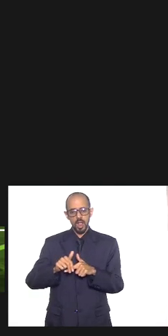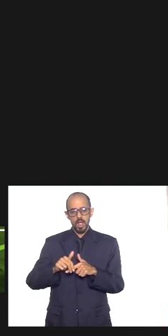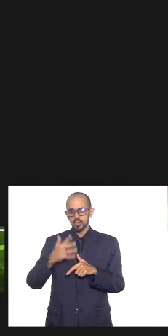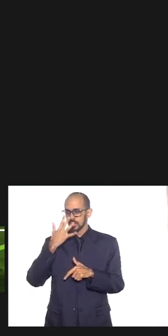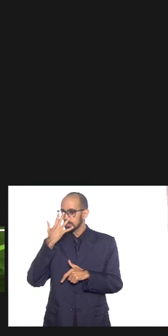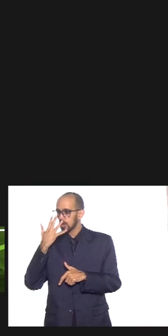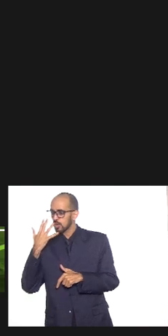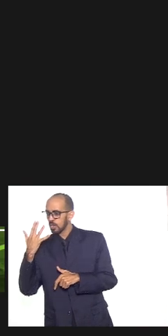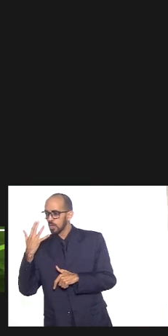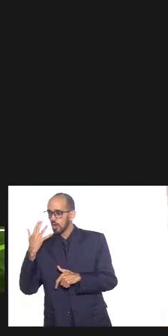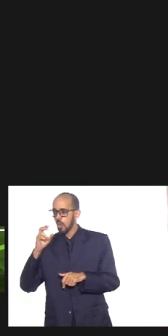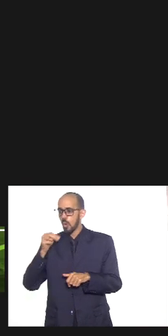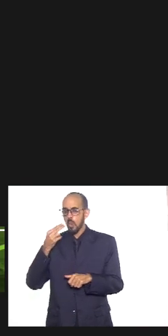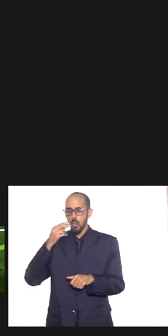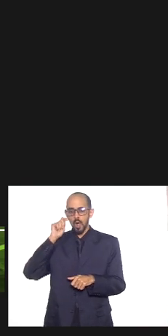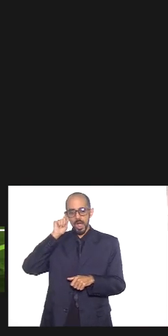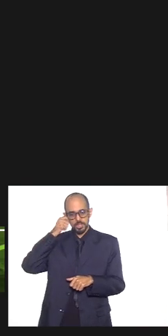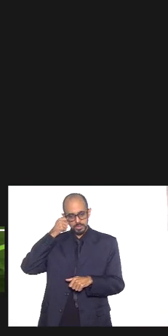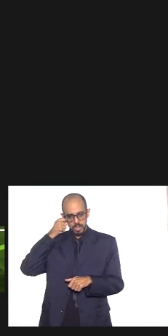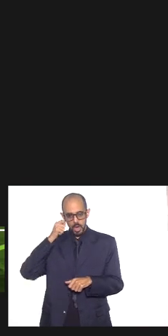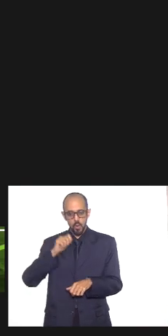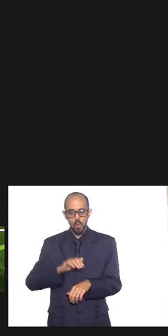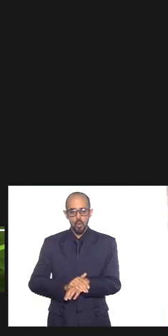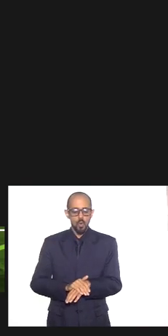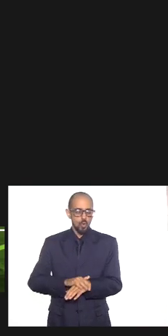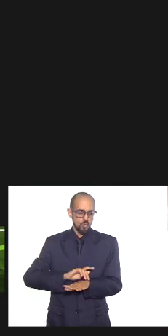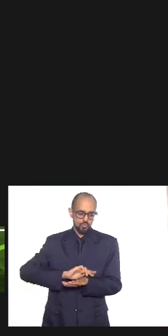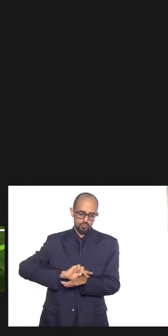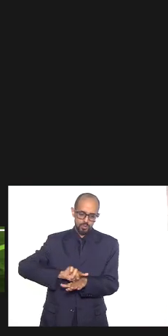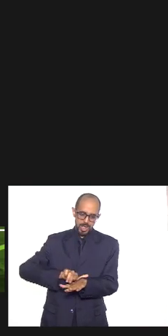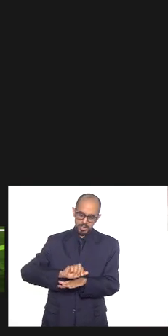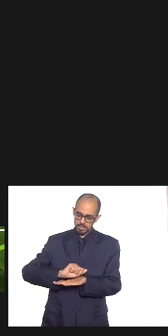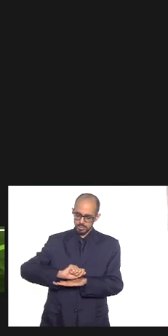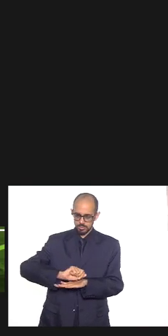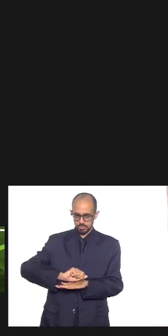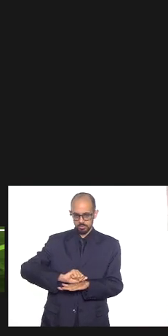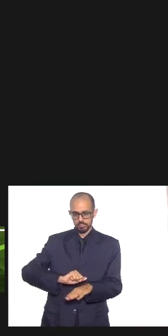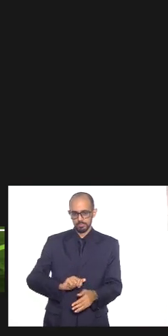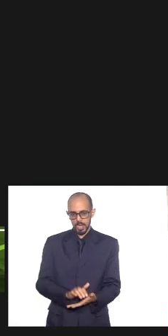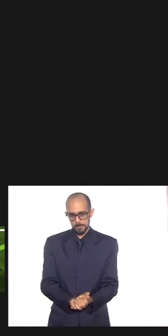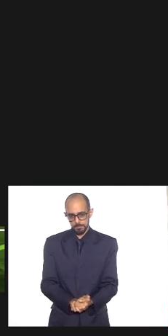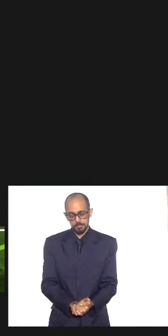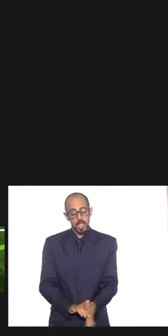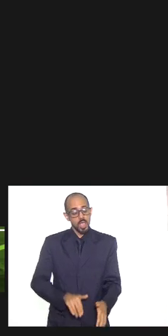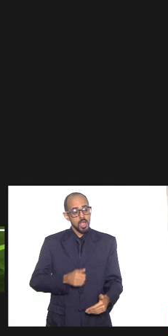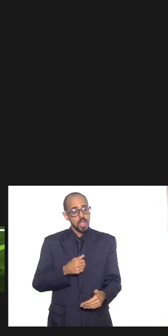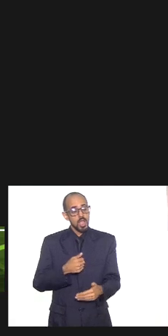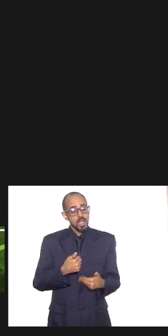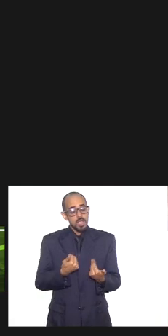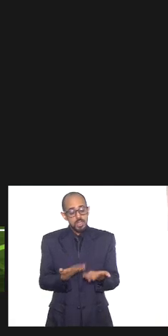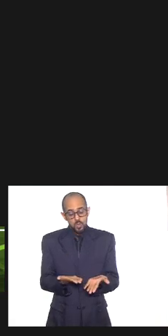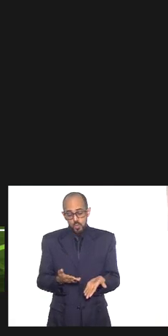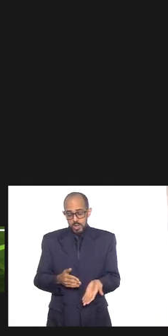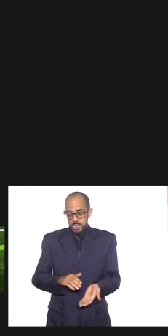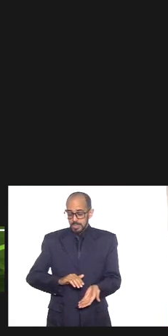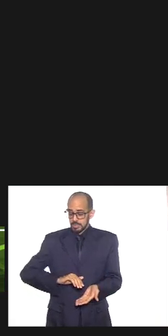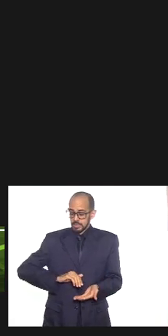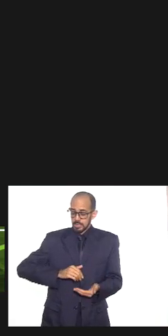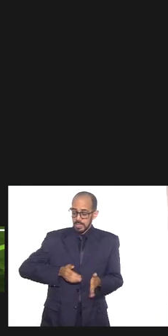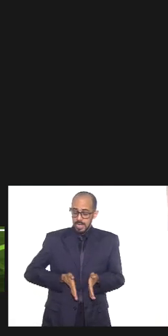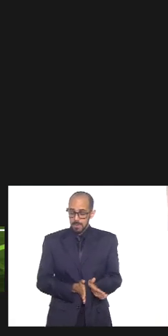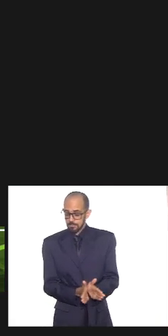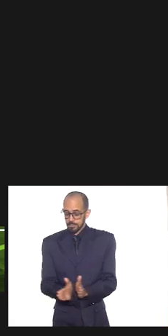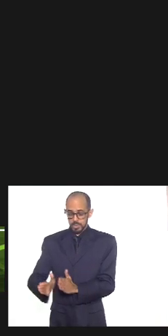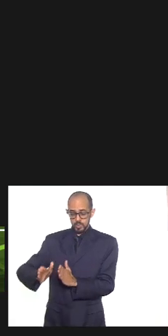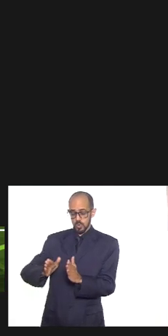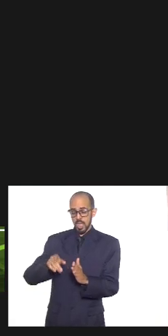eu acho que a gente tem um longo caminho e esse caminho ele passa tá bem passa